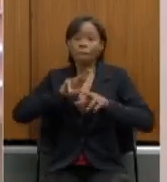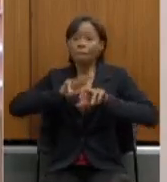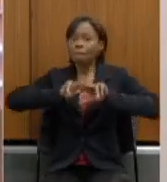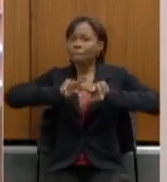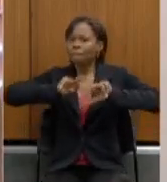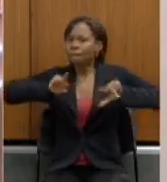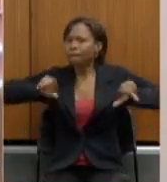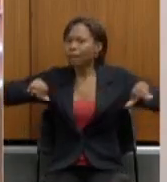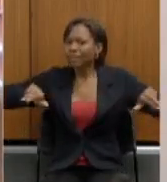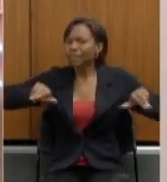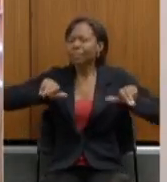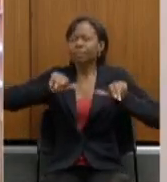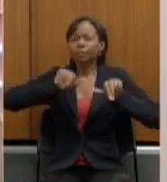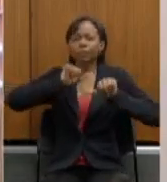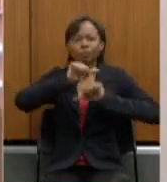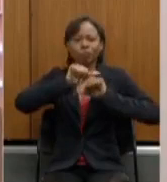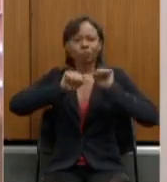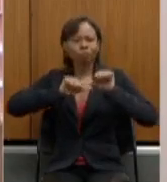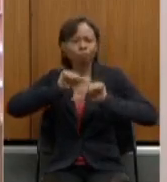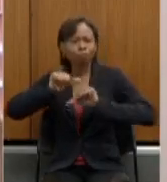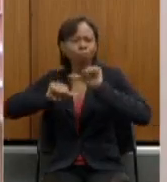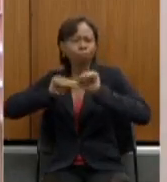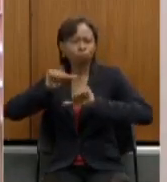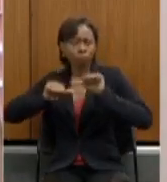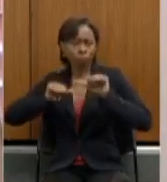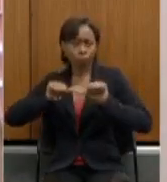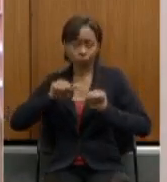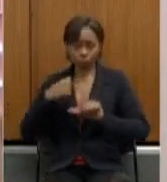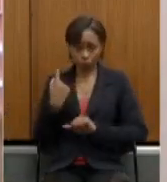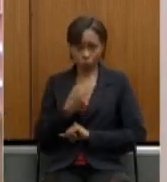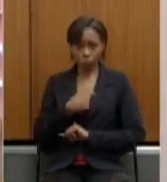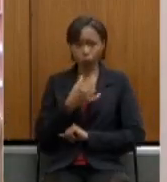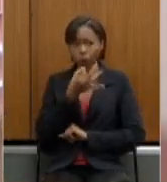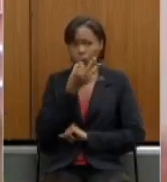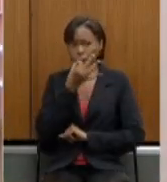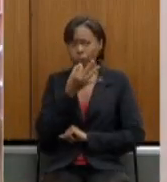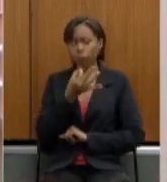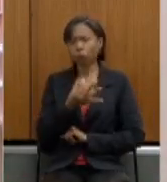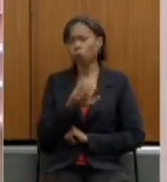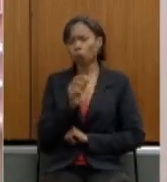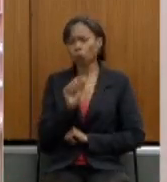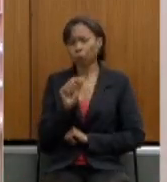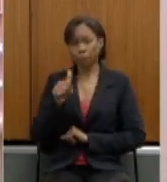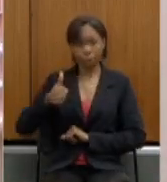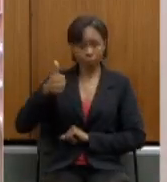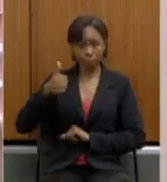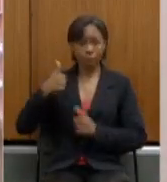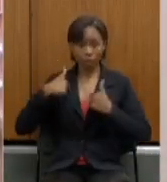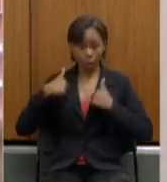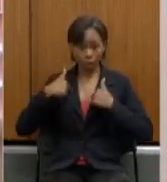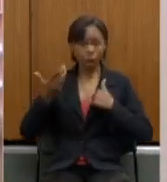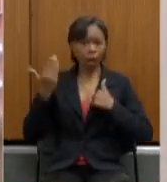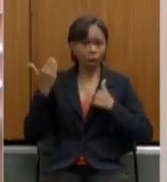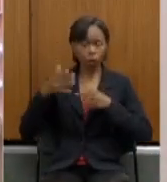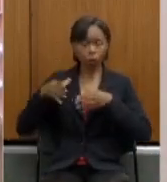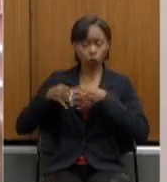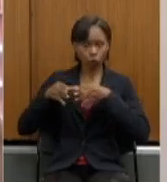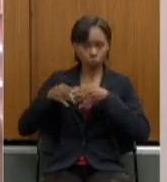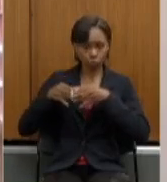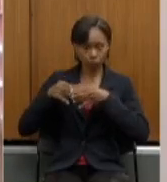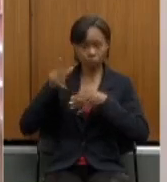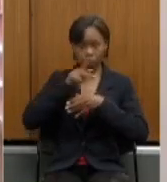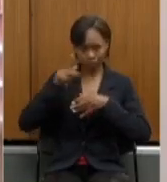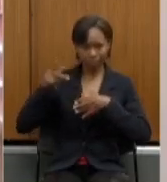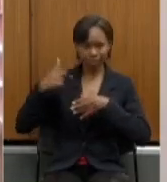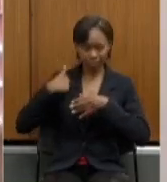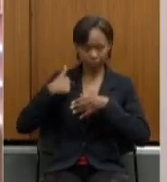e o que a gente sugeria a primeira coisa como eu fui presidente da Comissão da Mulher nós temos 10 mulheres lá a